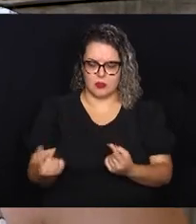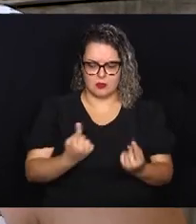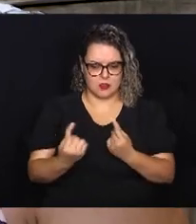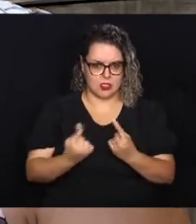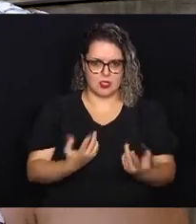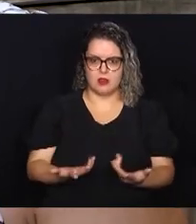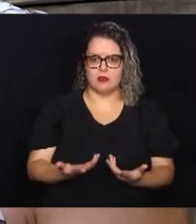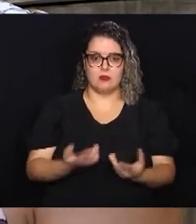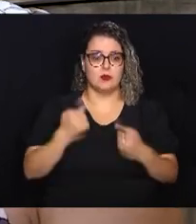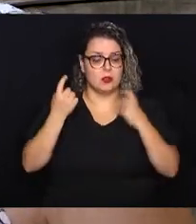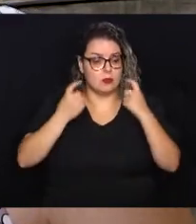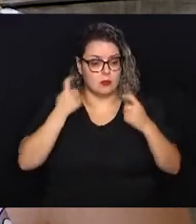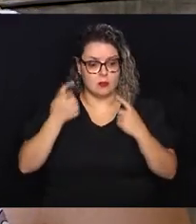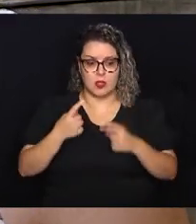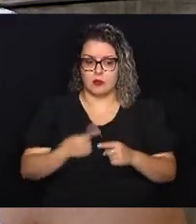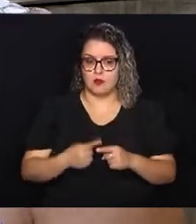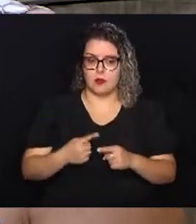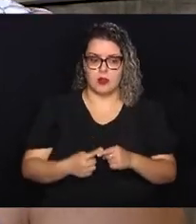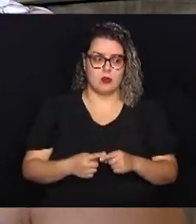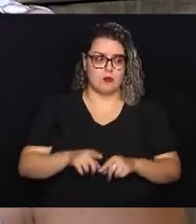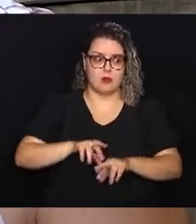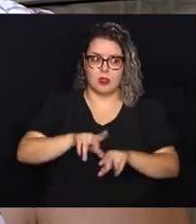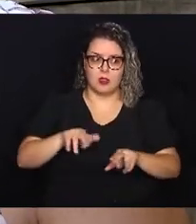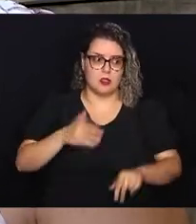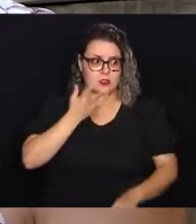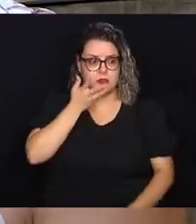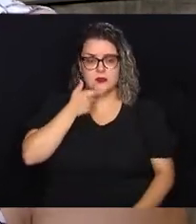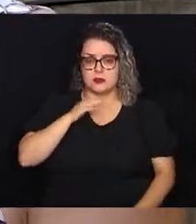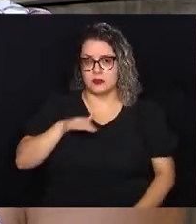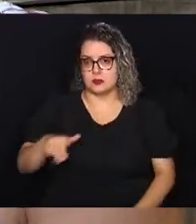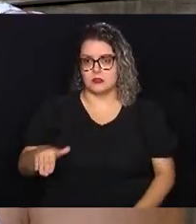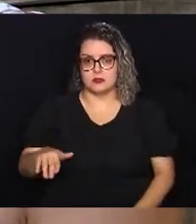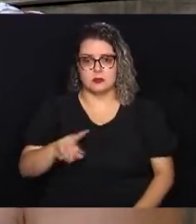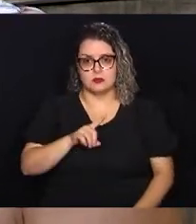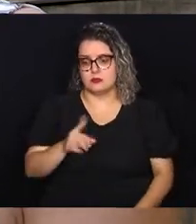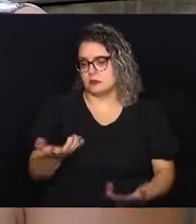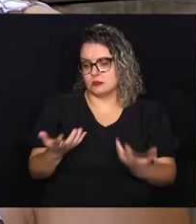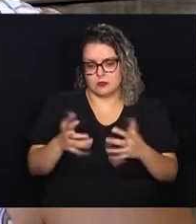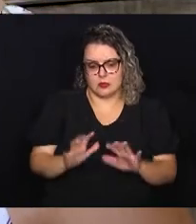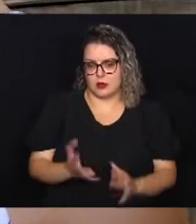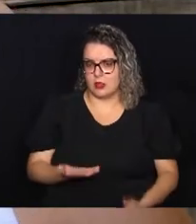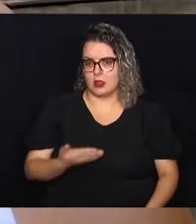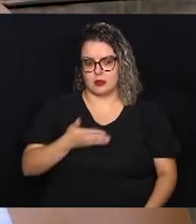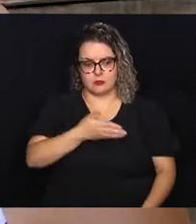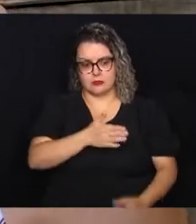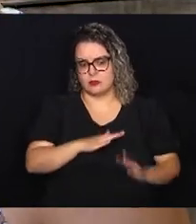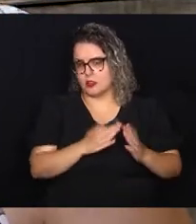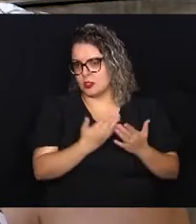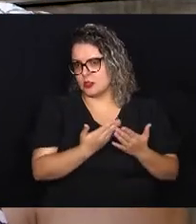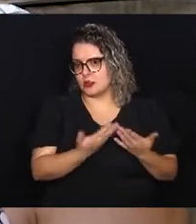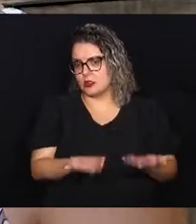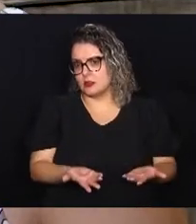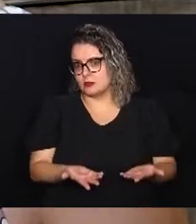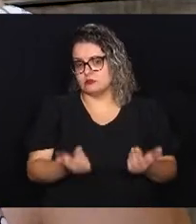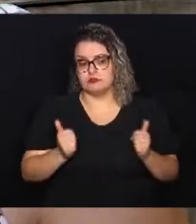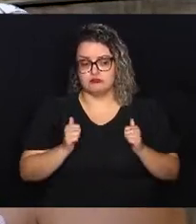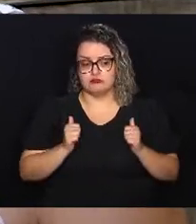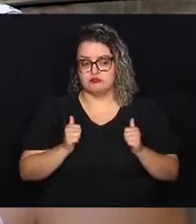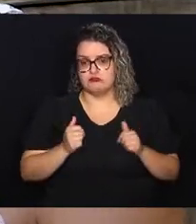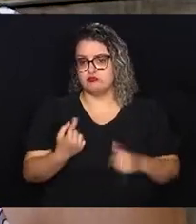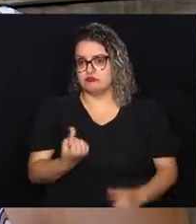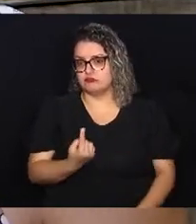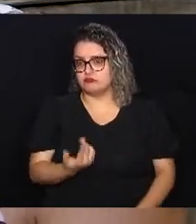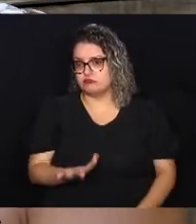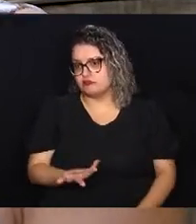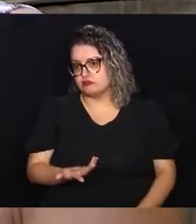famílias muito preocupadas porque muitas dessas crianças não estão querendo nem ir para a escola porque eles ficam